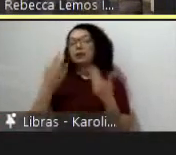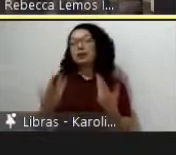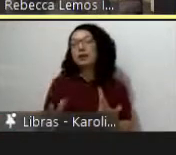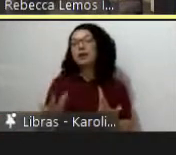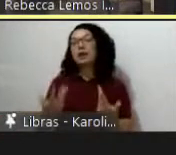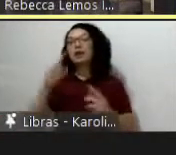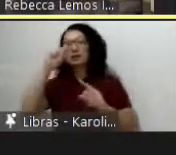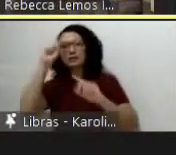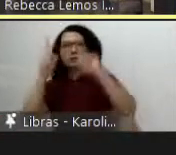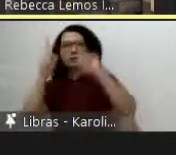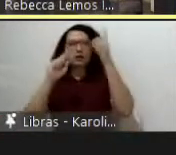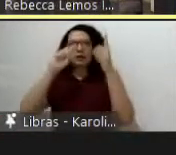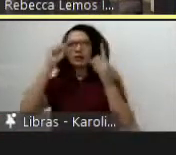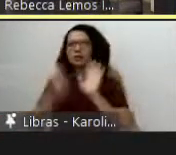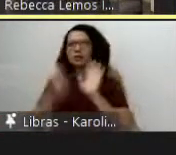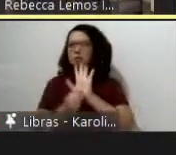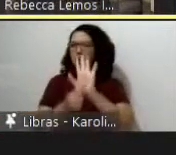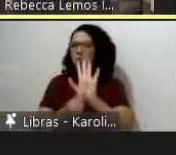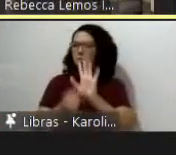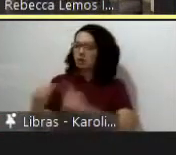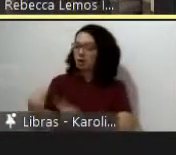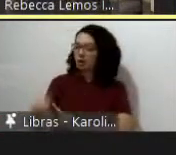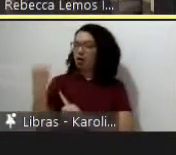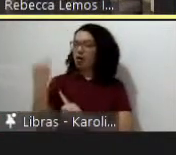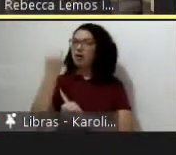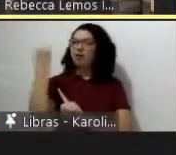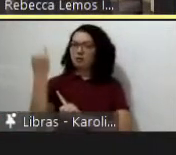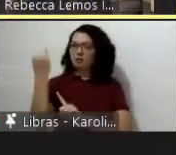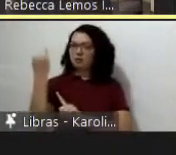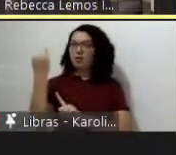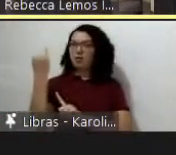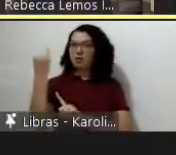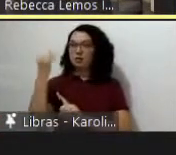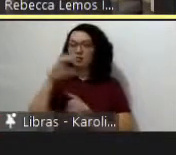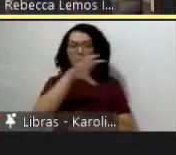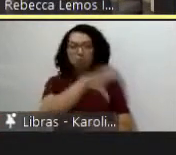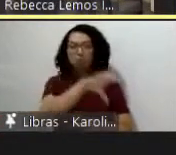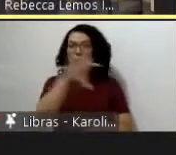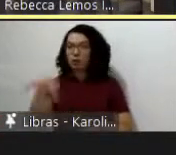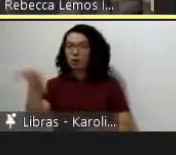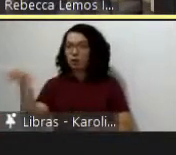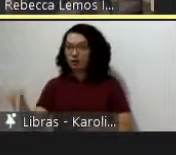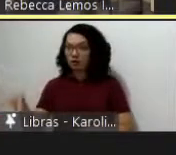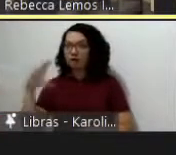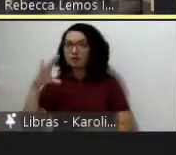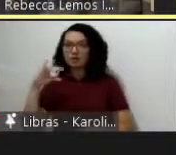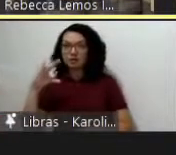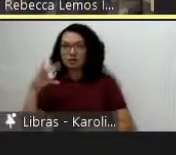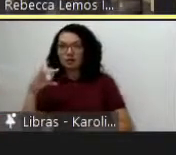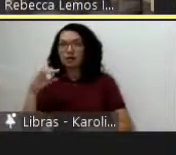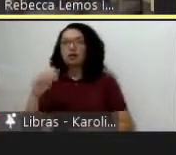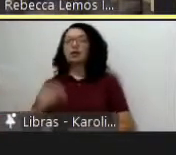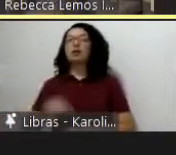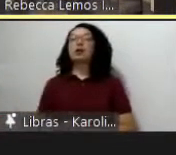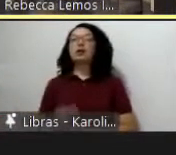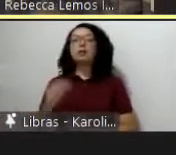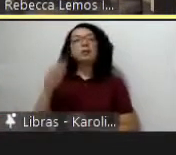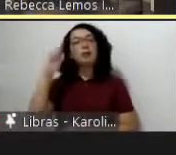uma importância desse conhecimento que nós temos em todas as áreas para entender